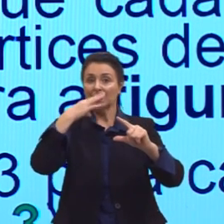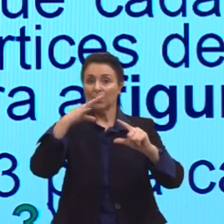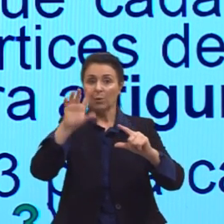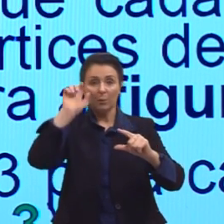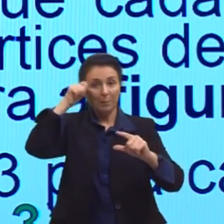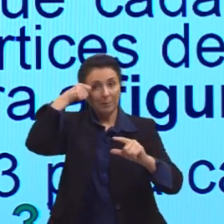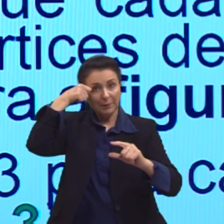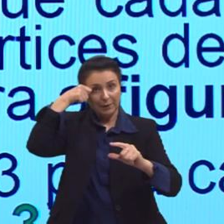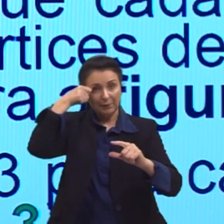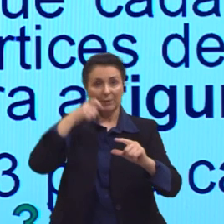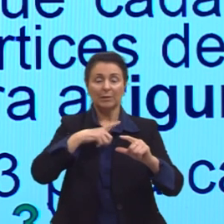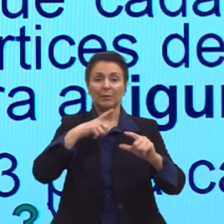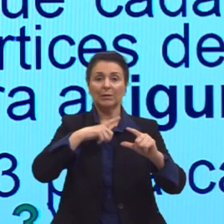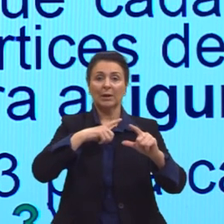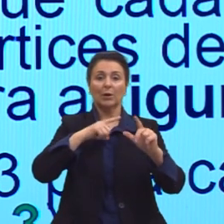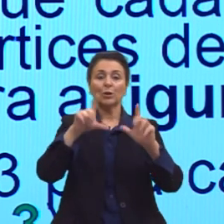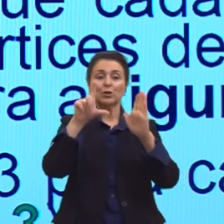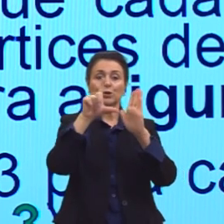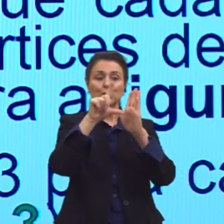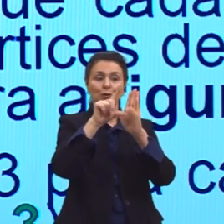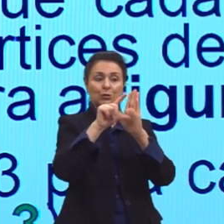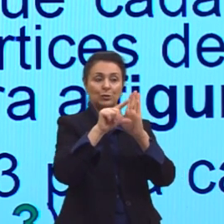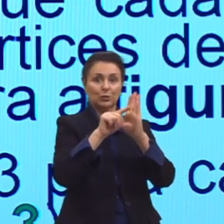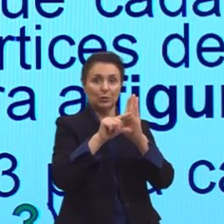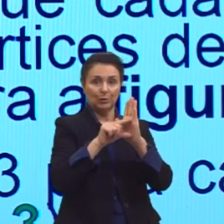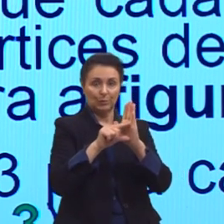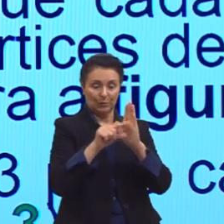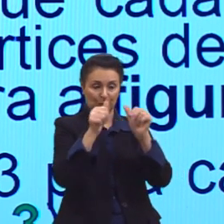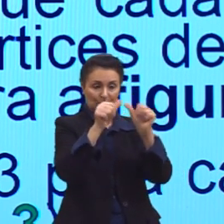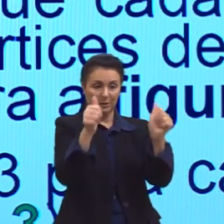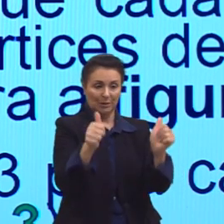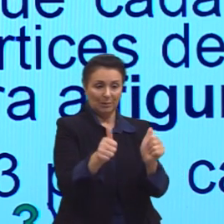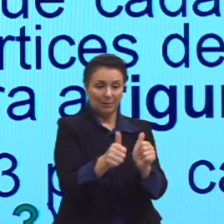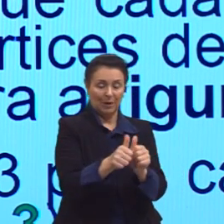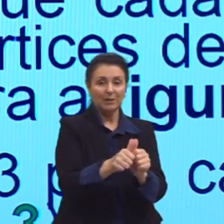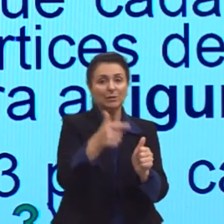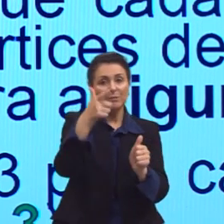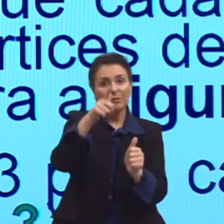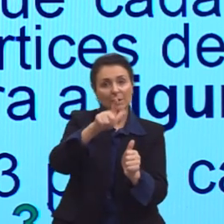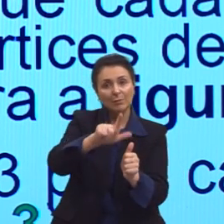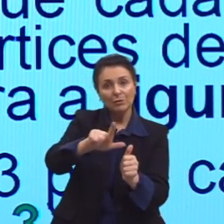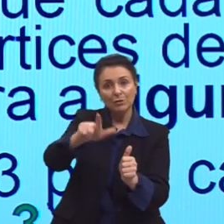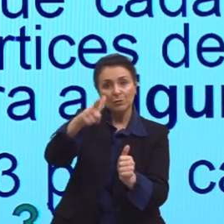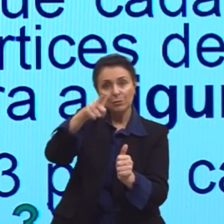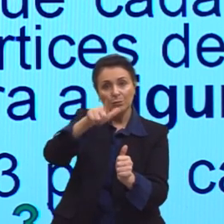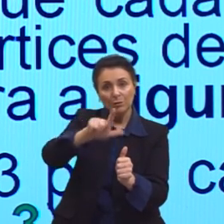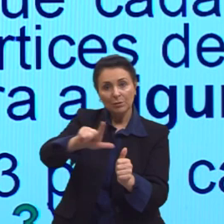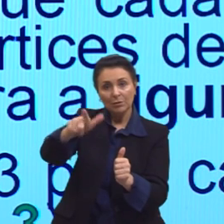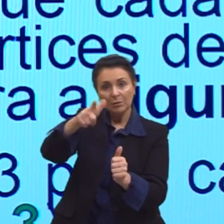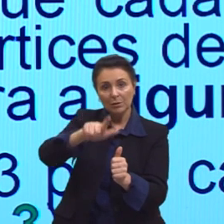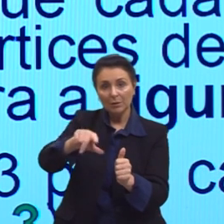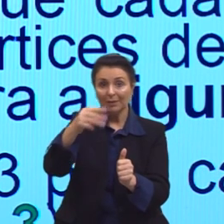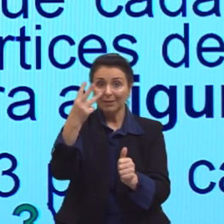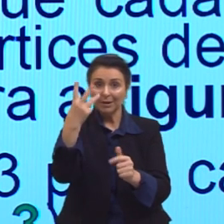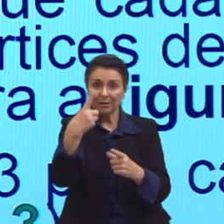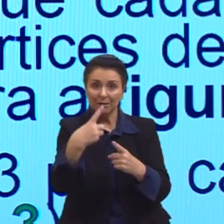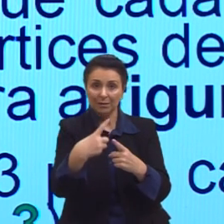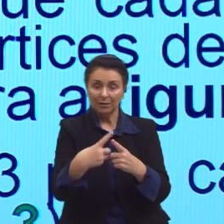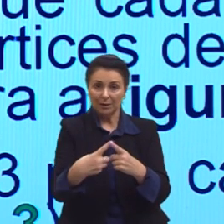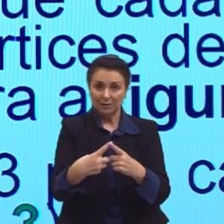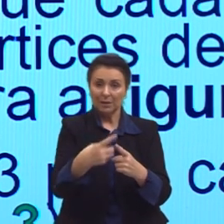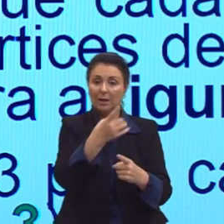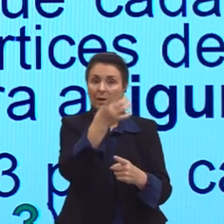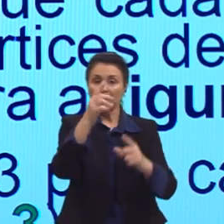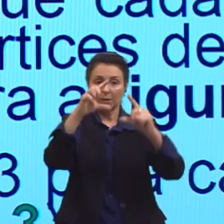figura reduzida também numa escala menor, que se repetiu três vezes em cada um dos três triângulos